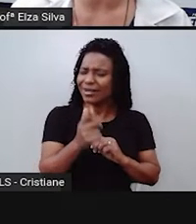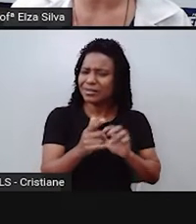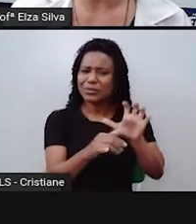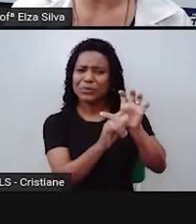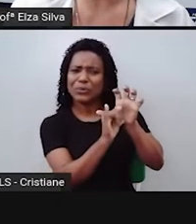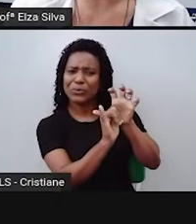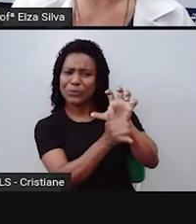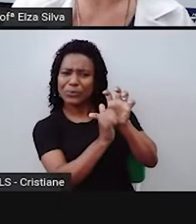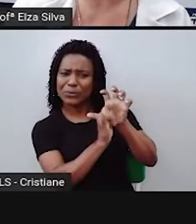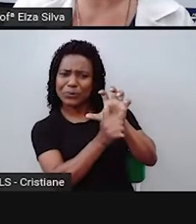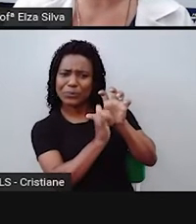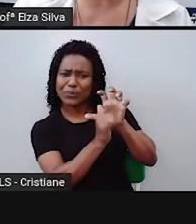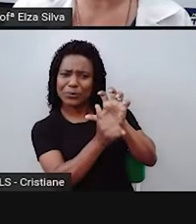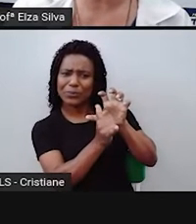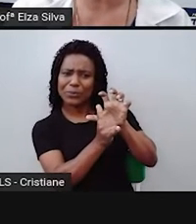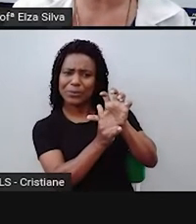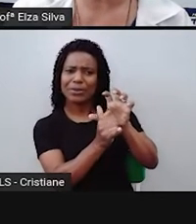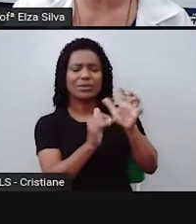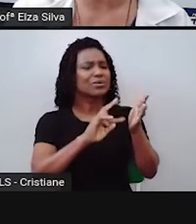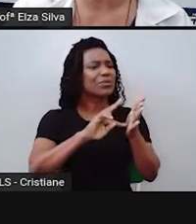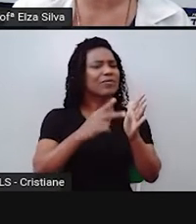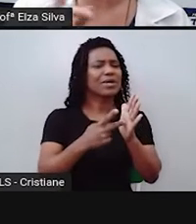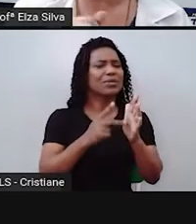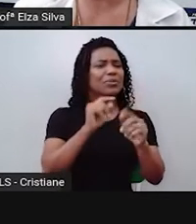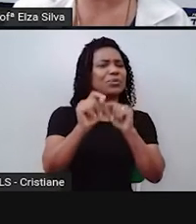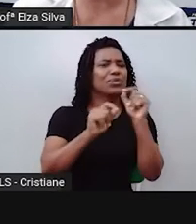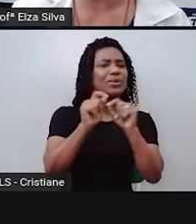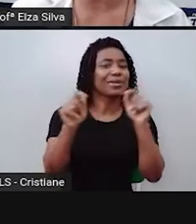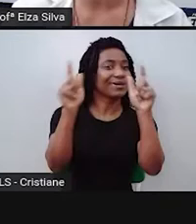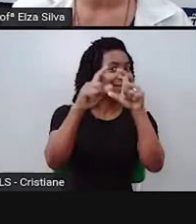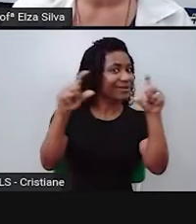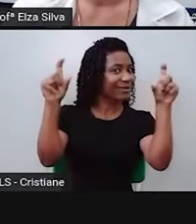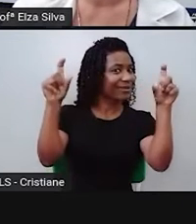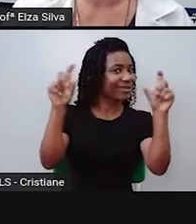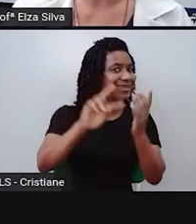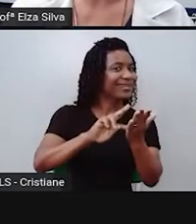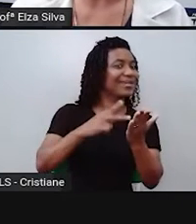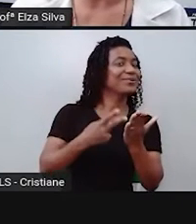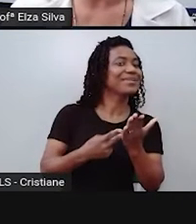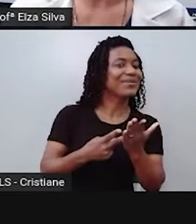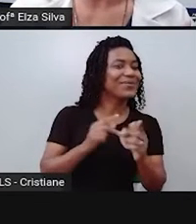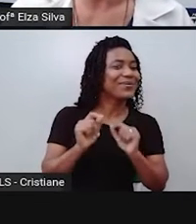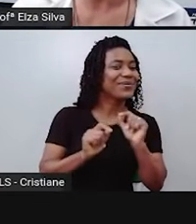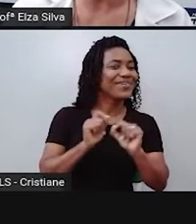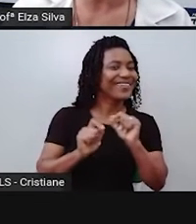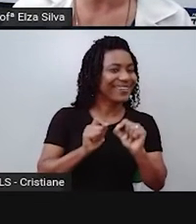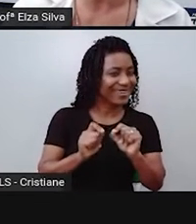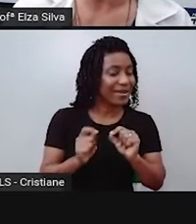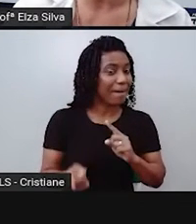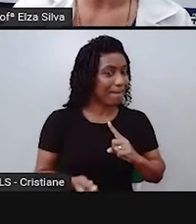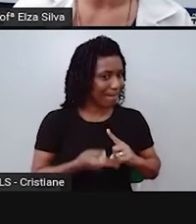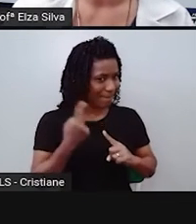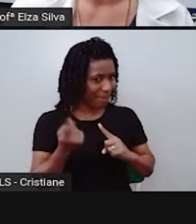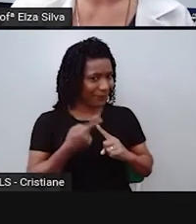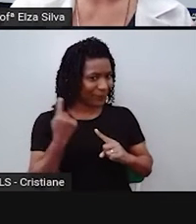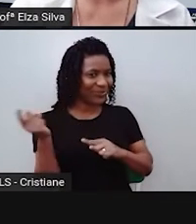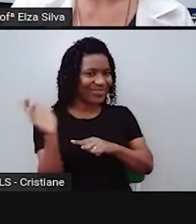fábula? O que significa o título dessa fábula? Eu não vou dizer agora. Vamos primeiro assistir ao vídeo,